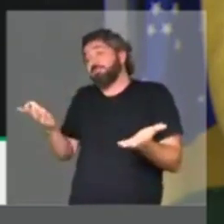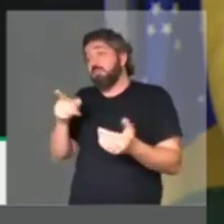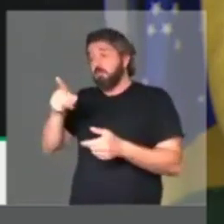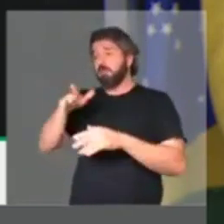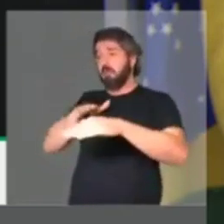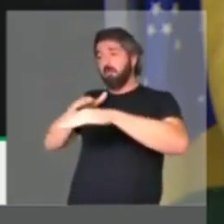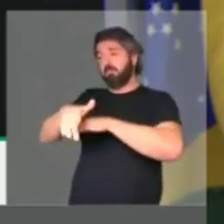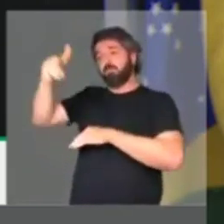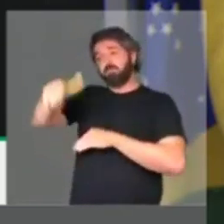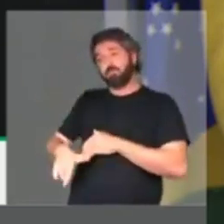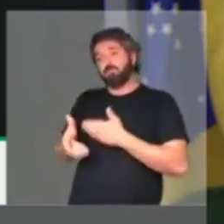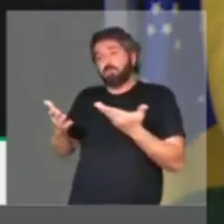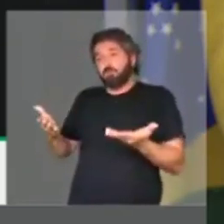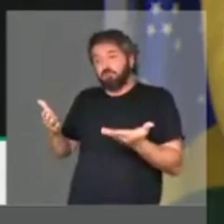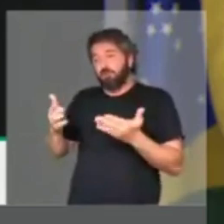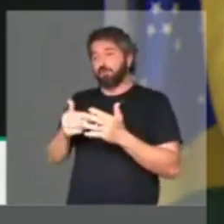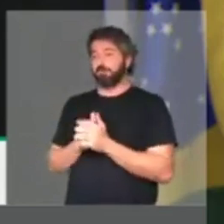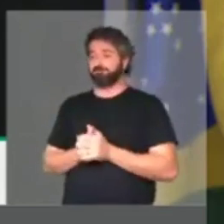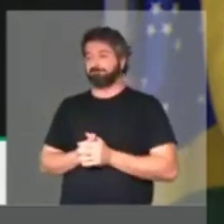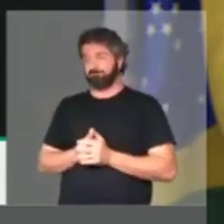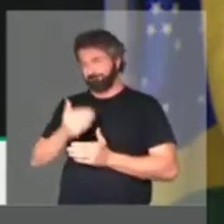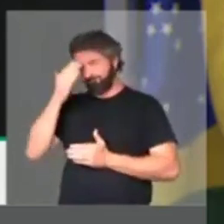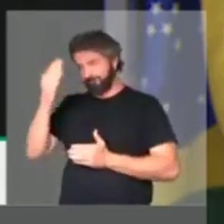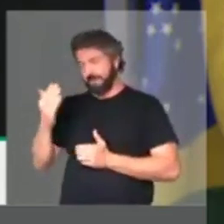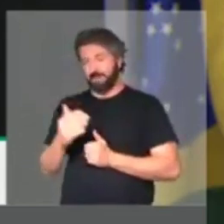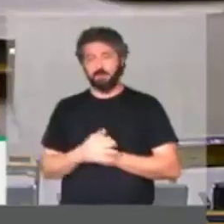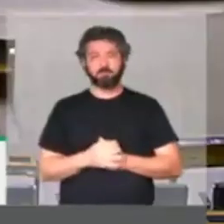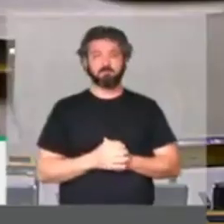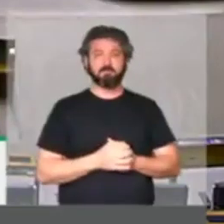vocês vão ser atropelados mais uma vez pelo monte da história. Obrigado, presidente.